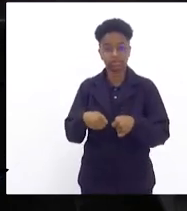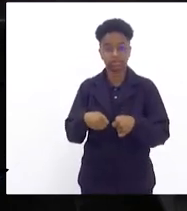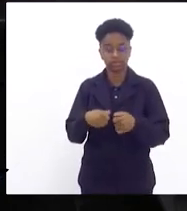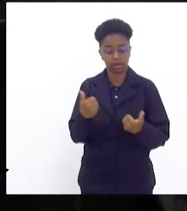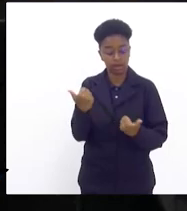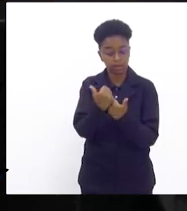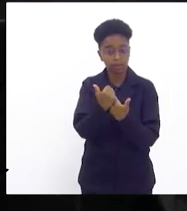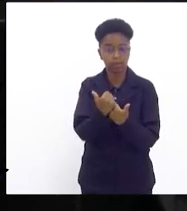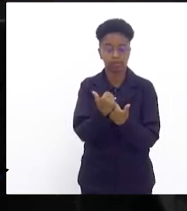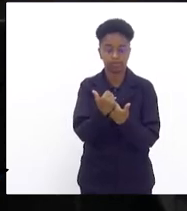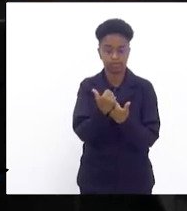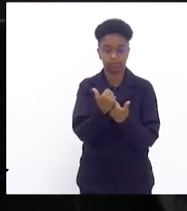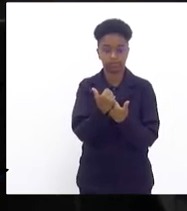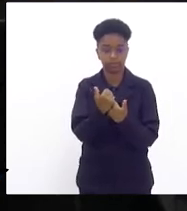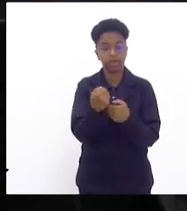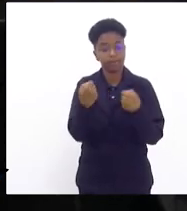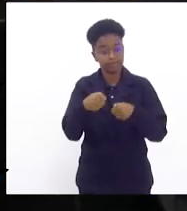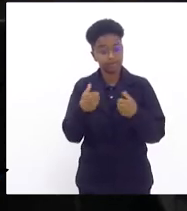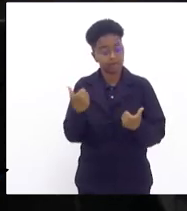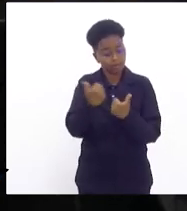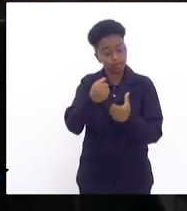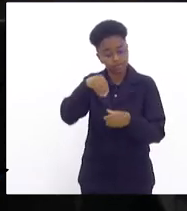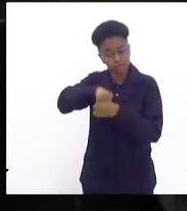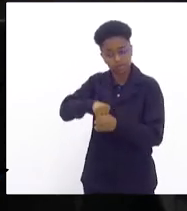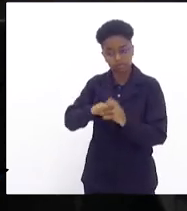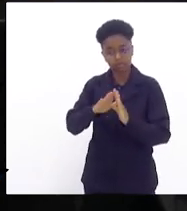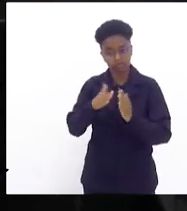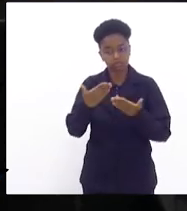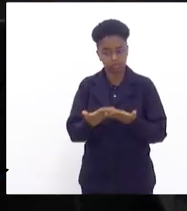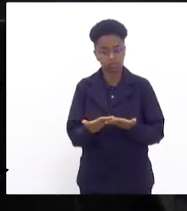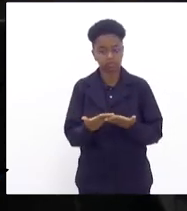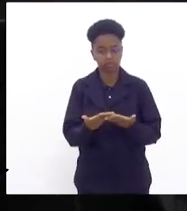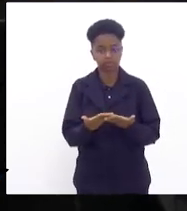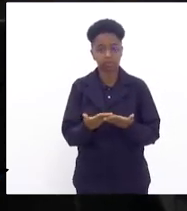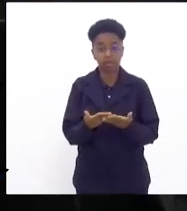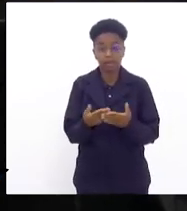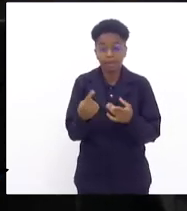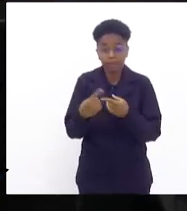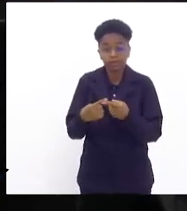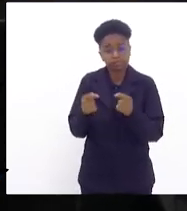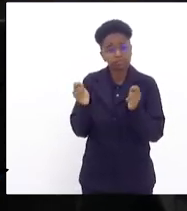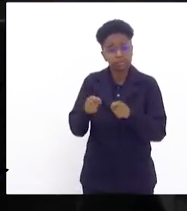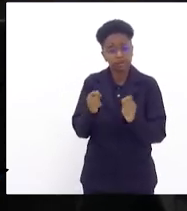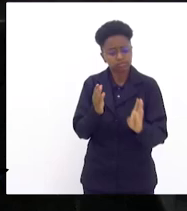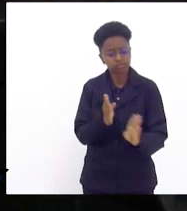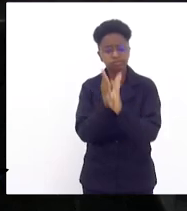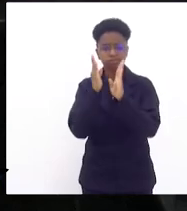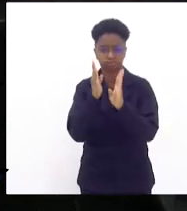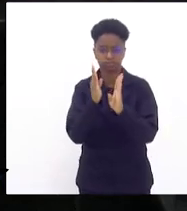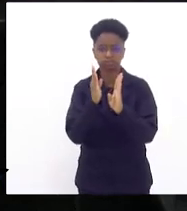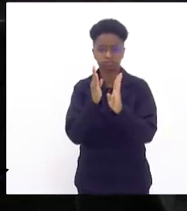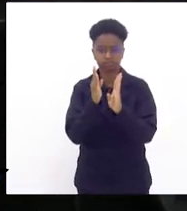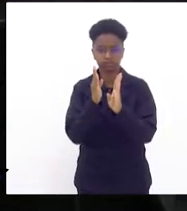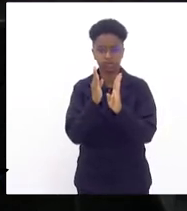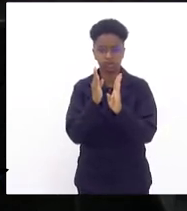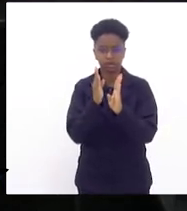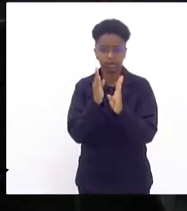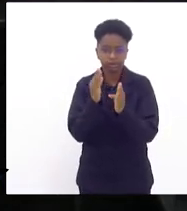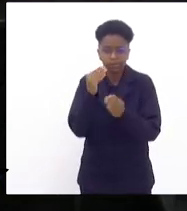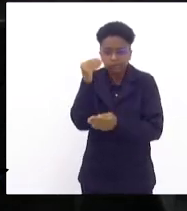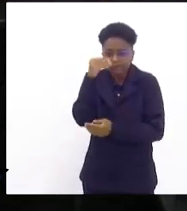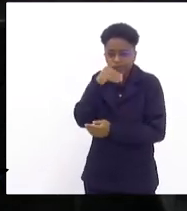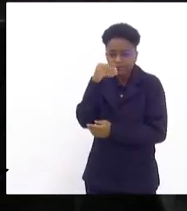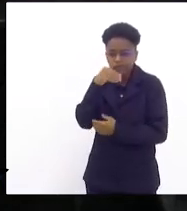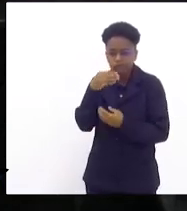apoio nas nossas unidades escolares para que possa diagnosticar fragilidades